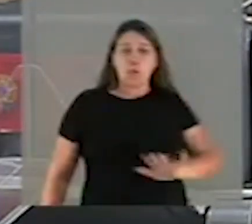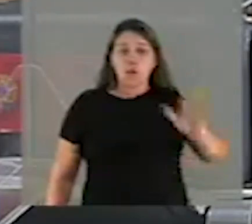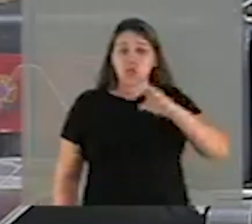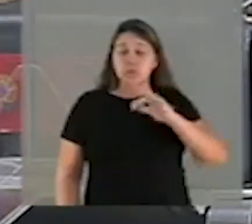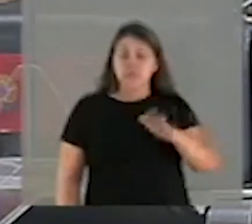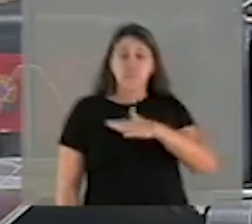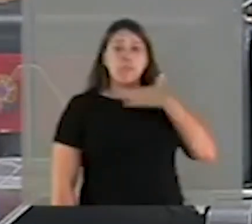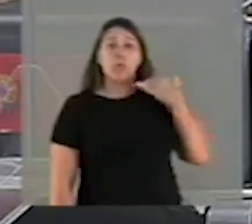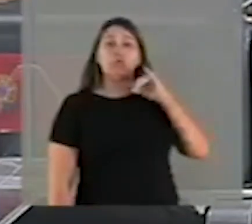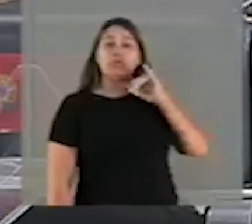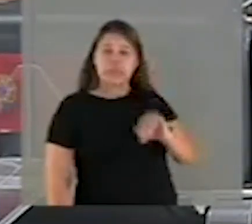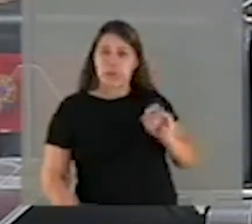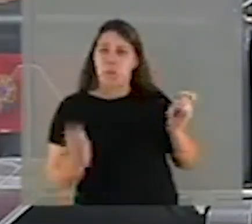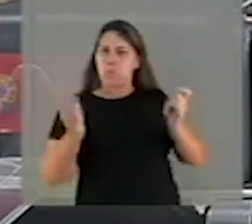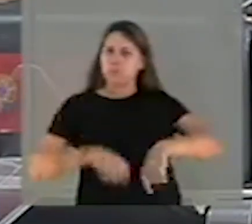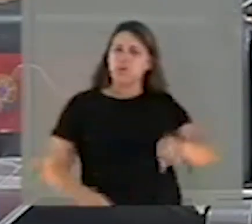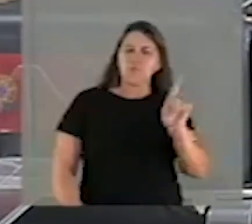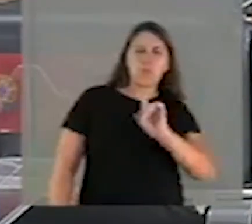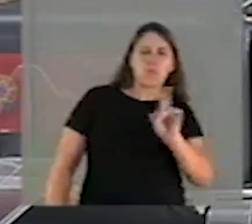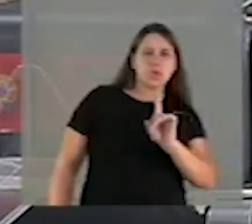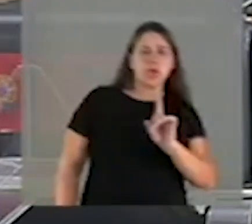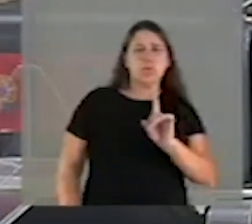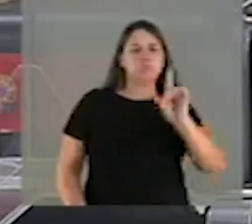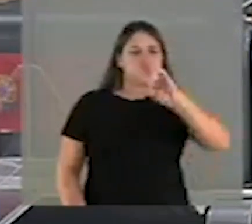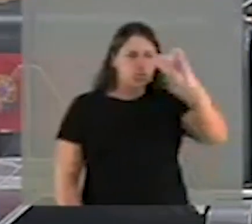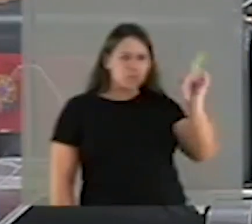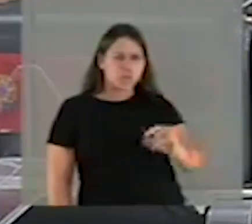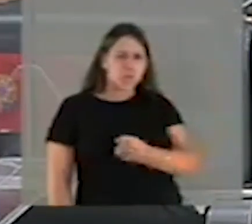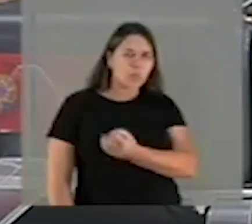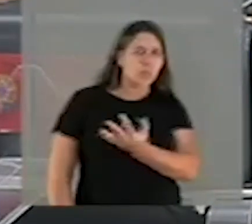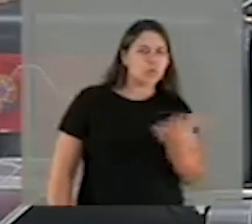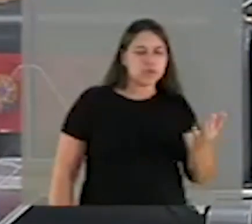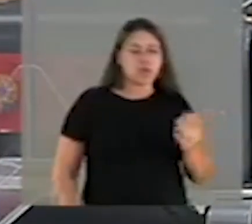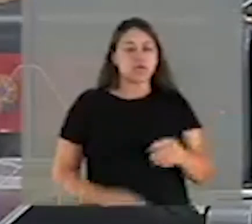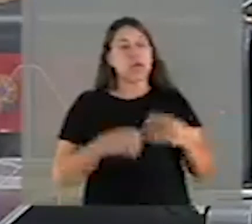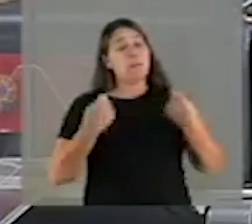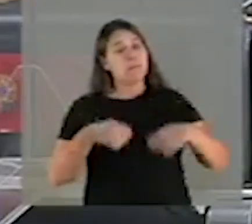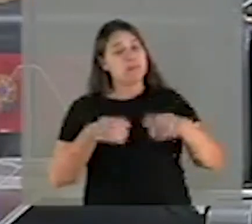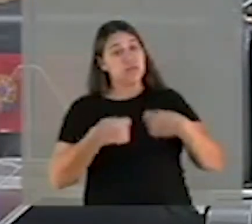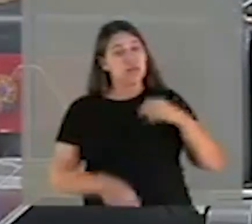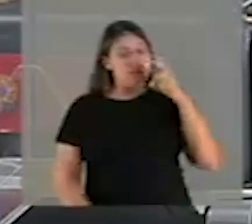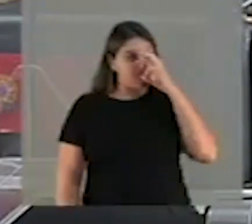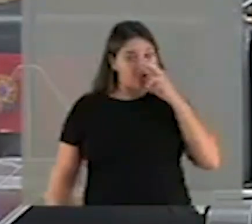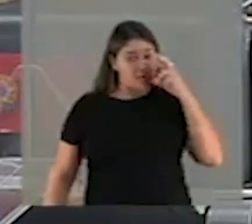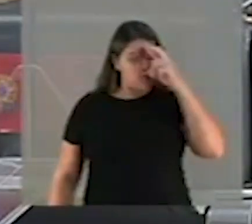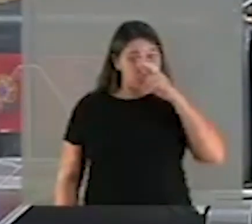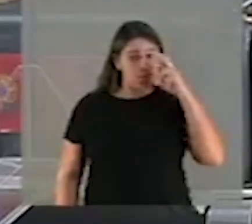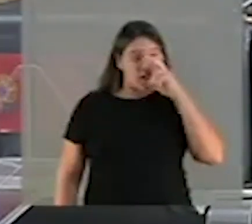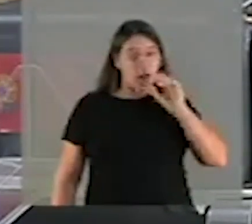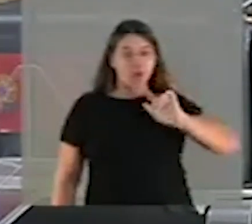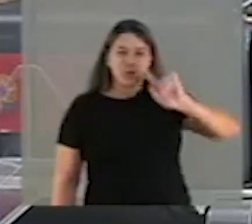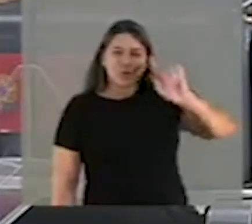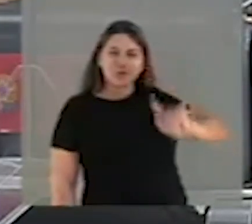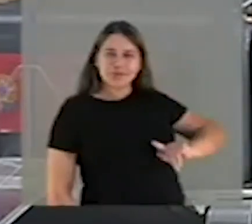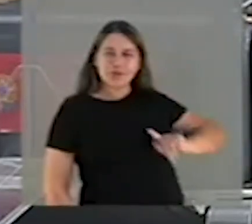teria sido possível ou não reduzir esse número, teríamos que ter investigado a gestão